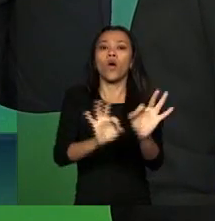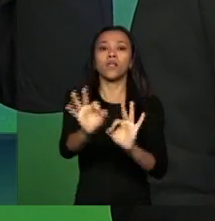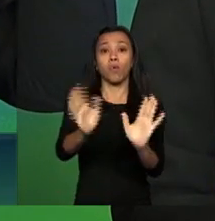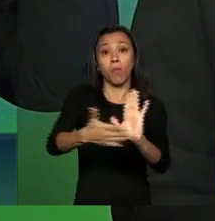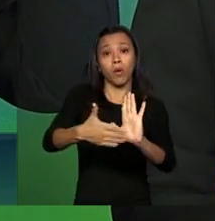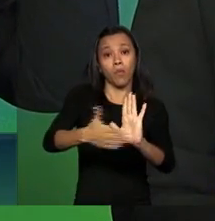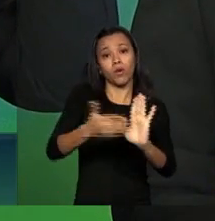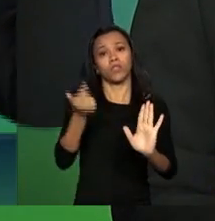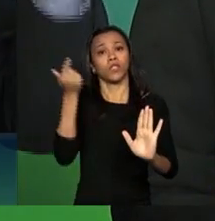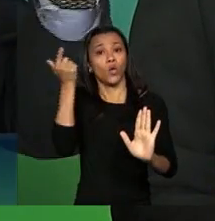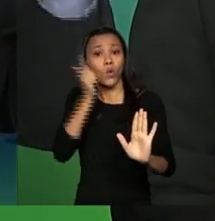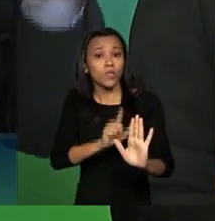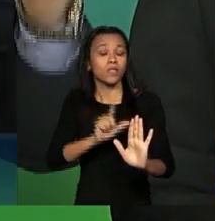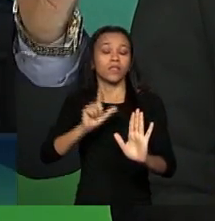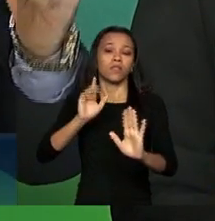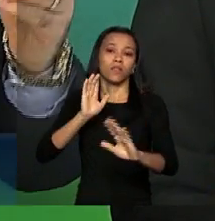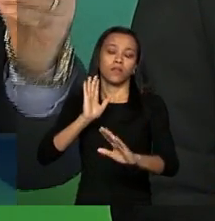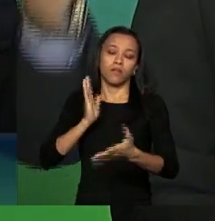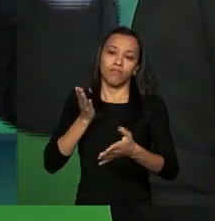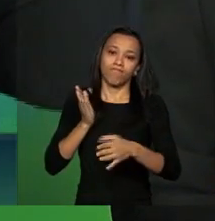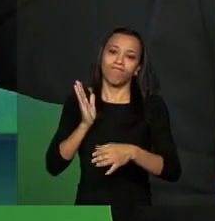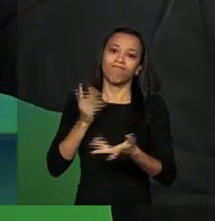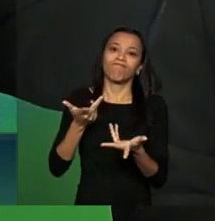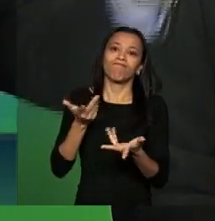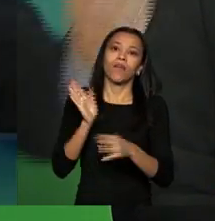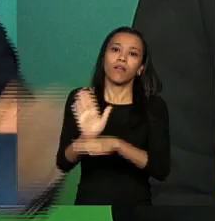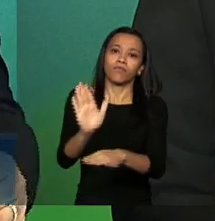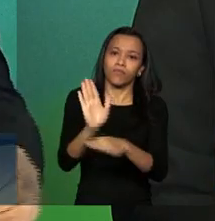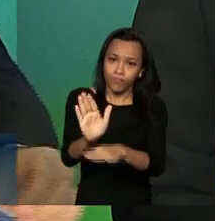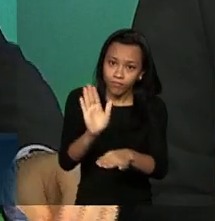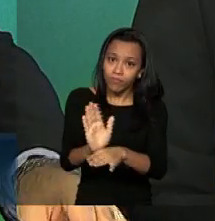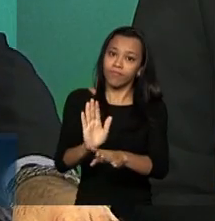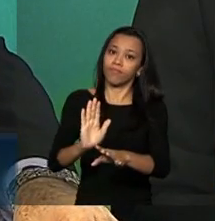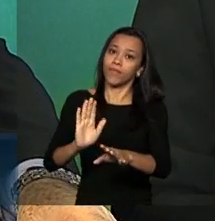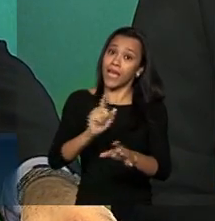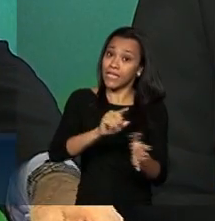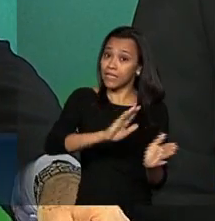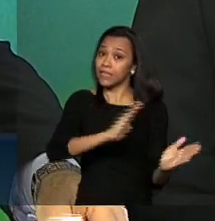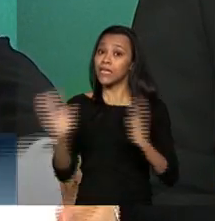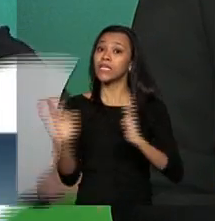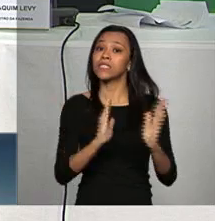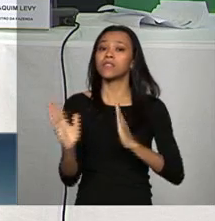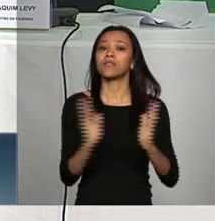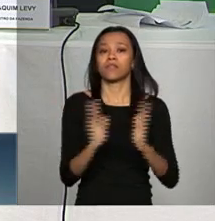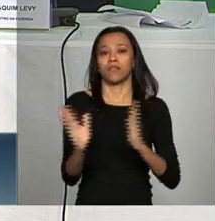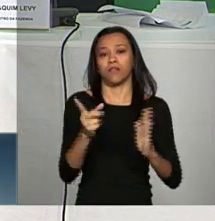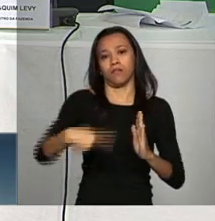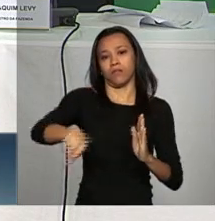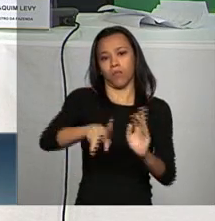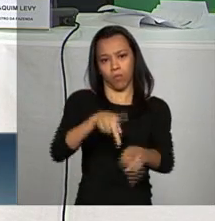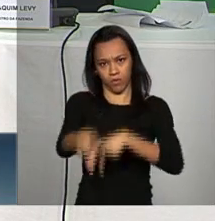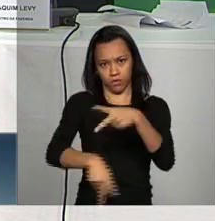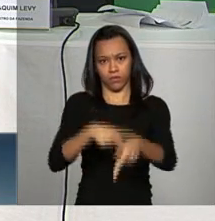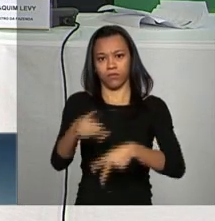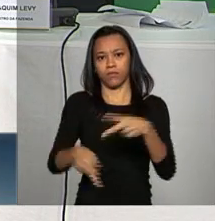perdurar, que consiga atravessar essa transição demográfica. Pode passar.